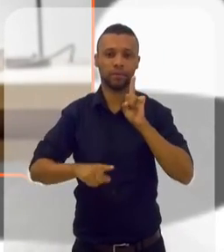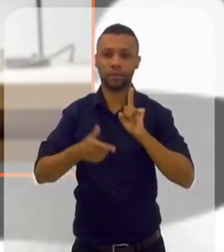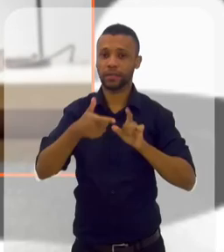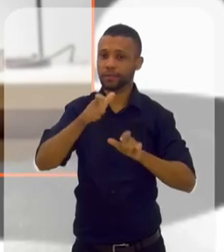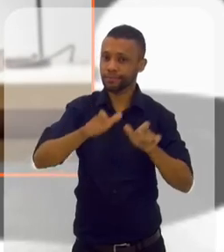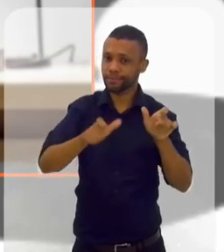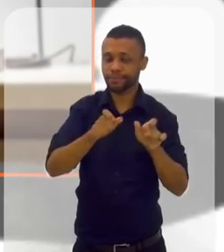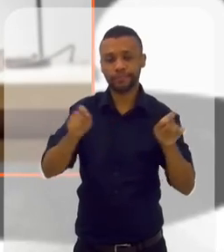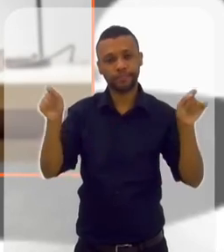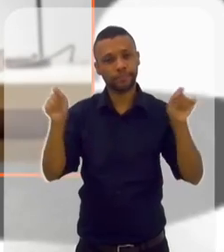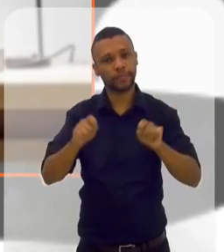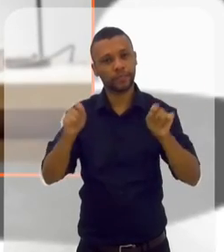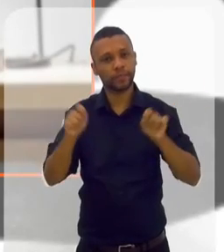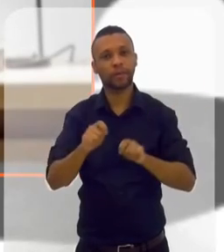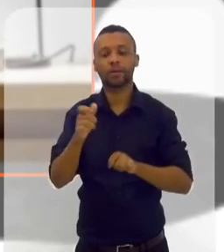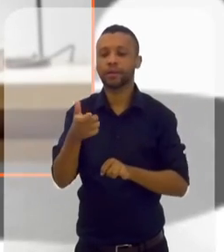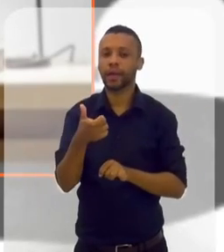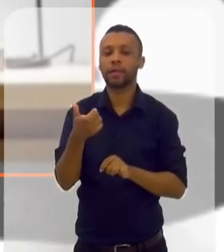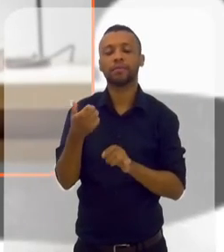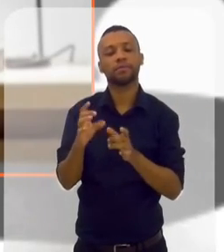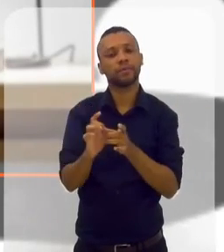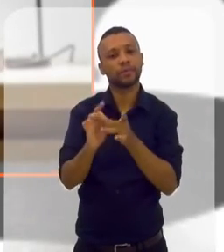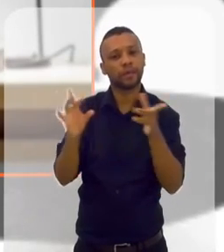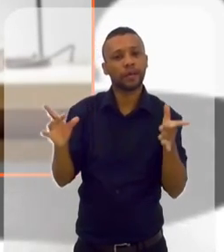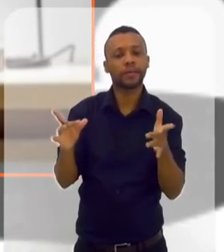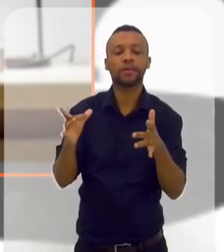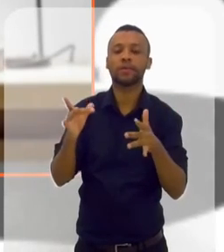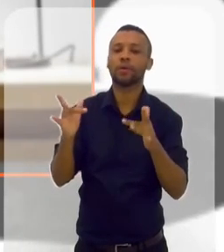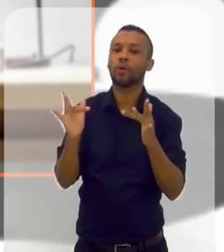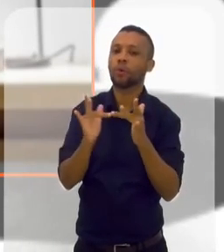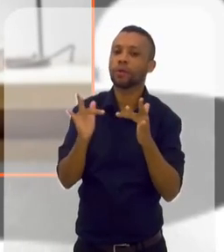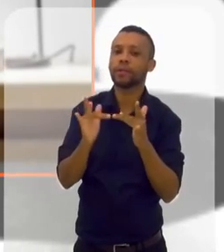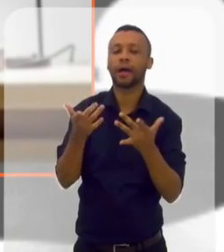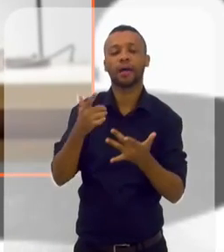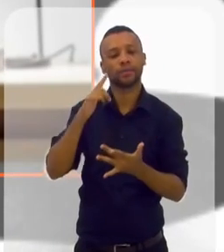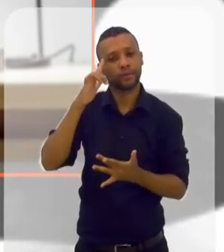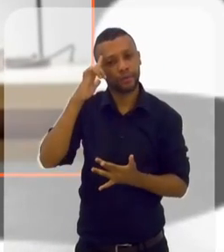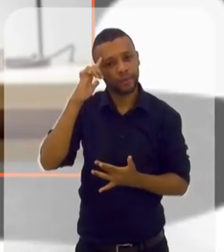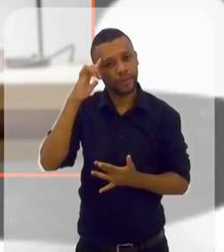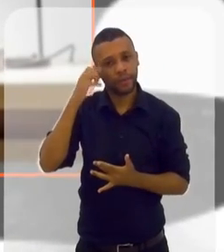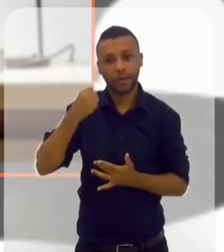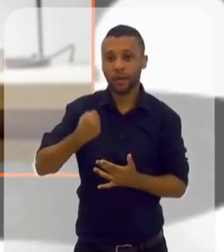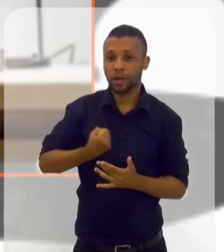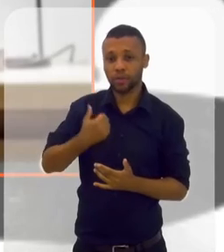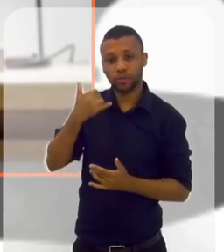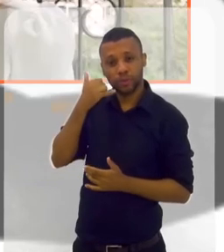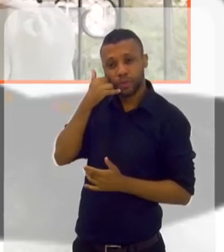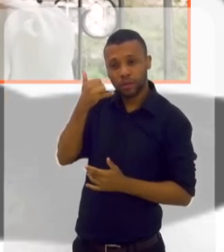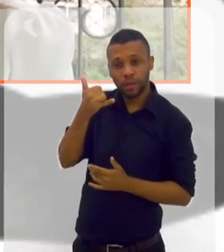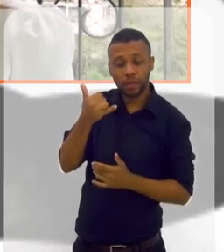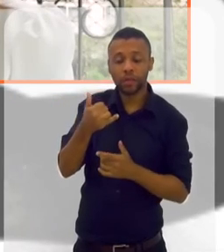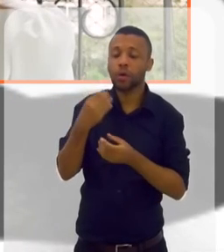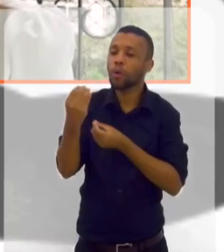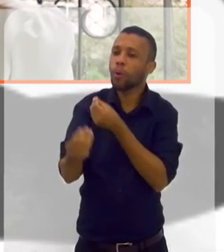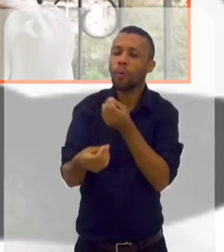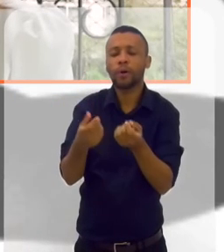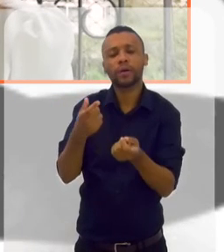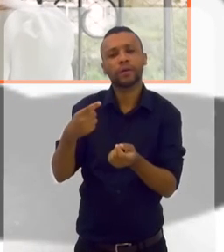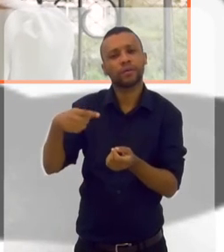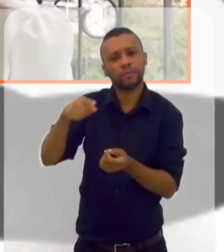dessas pessoas. Então, eu quero deixar aqui um telefone, um Instagram, onde você pode ser procurada e